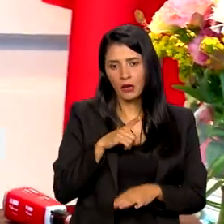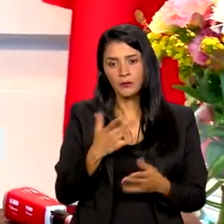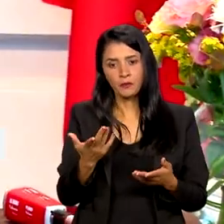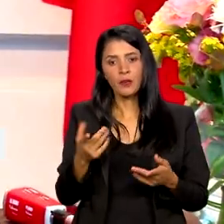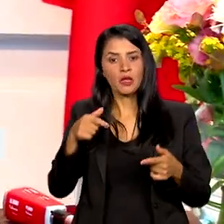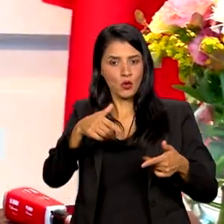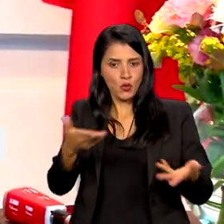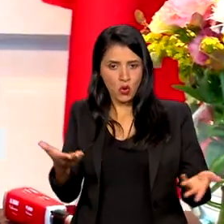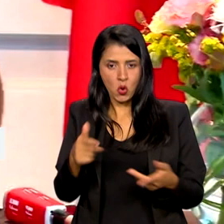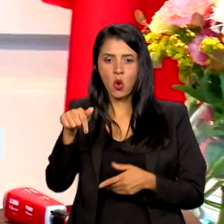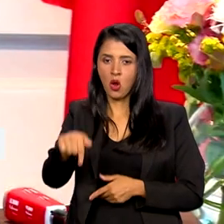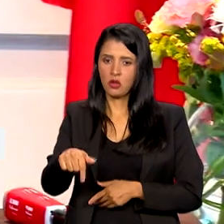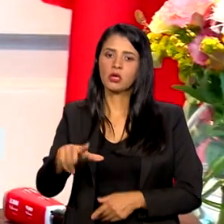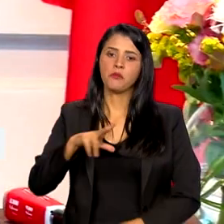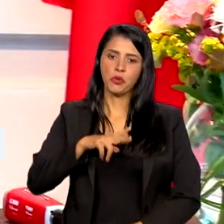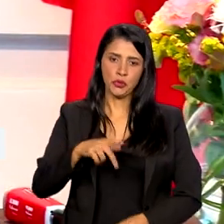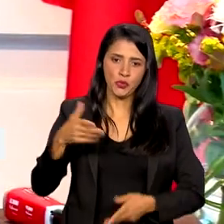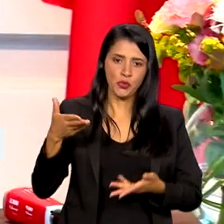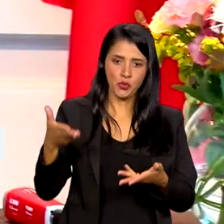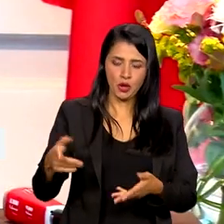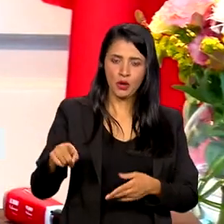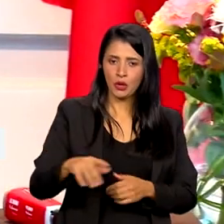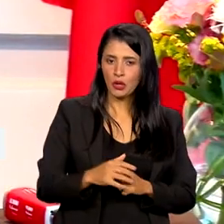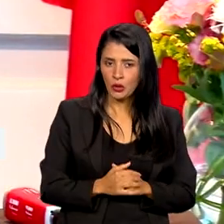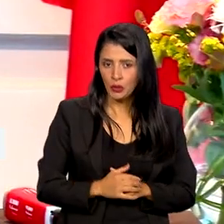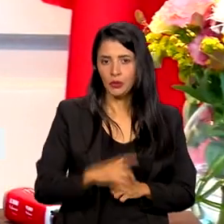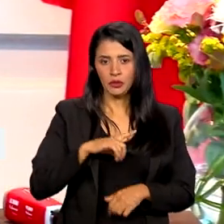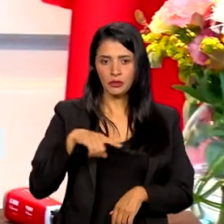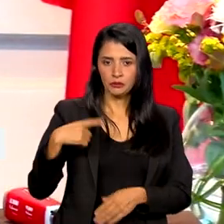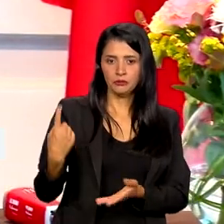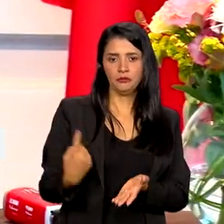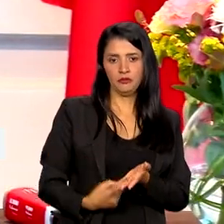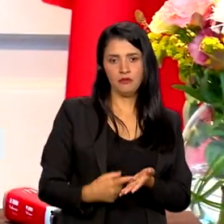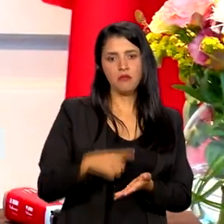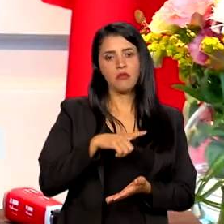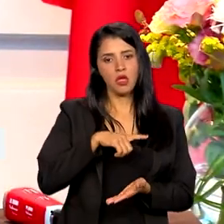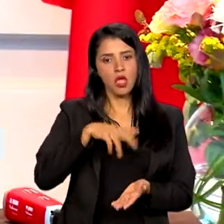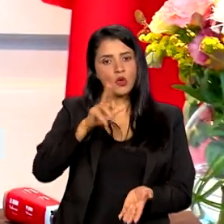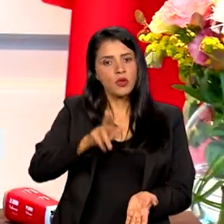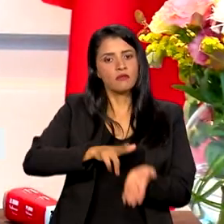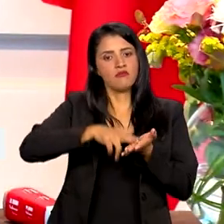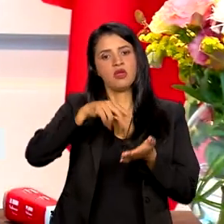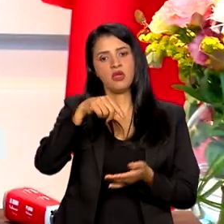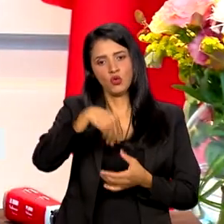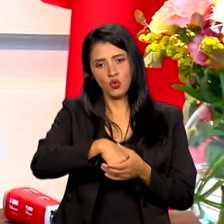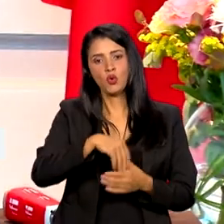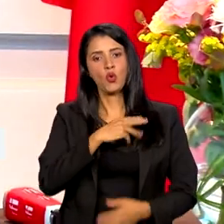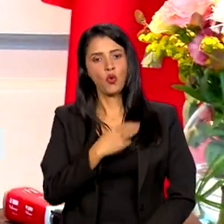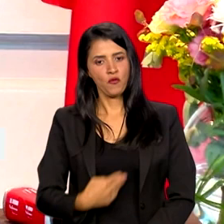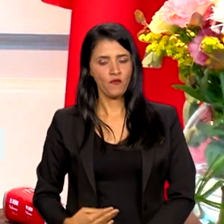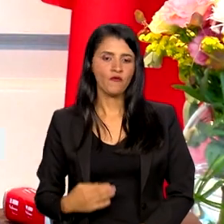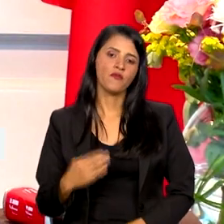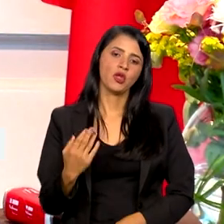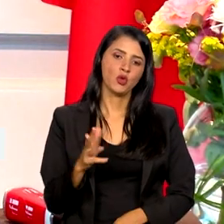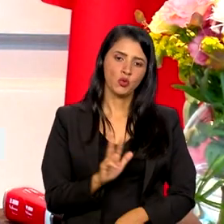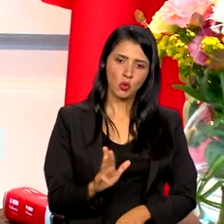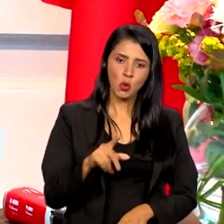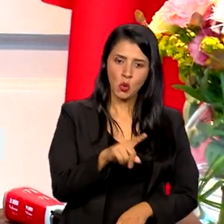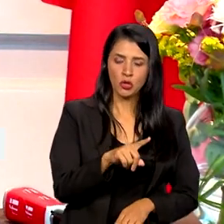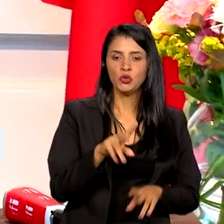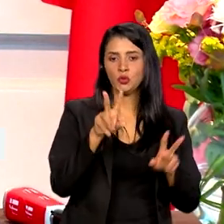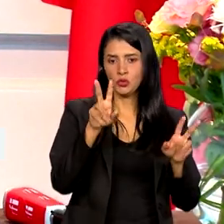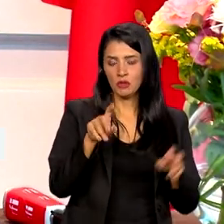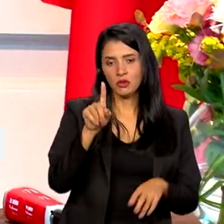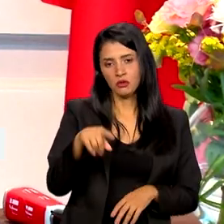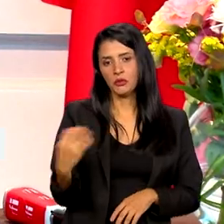Estou agora aqui em Portugal e ter esse reconhecimento dentro do governo Lula de uma pauta que é tão importante. E ela aceitou,